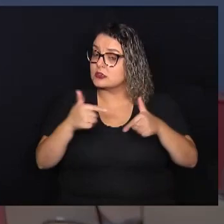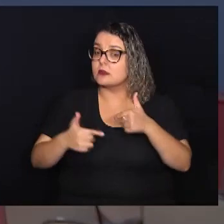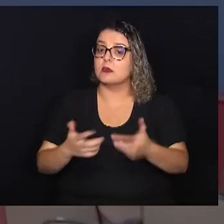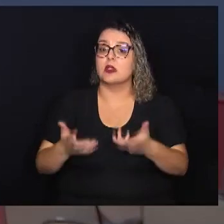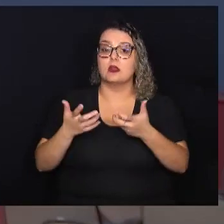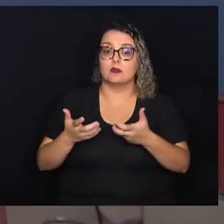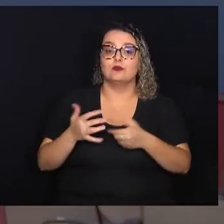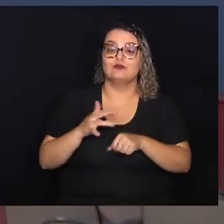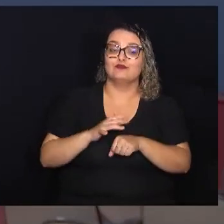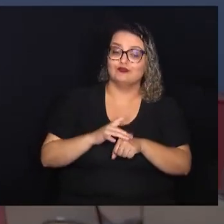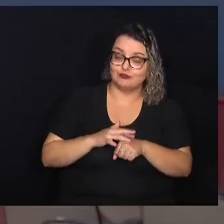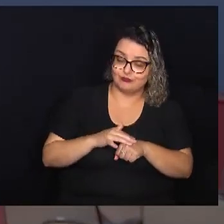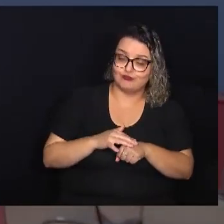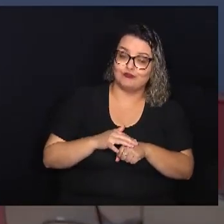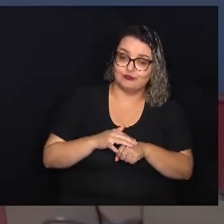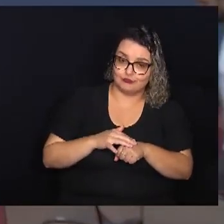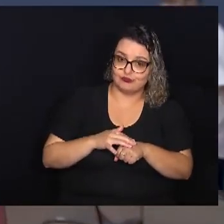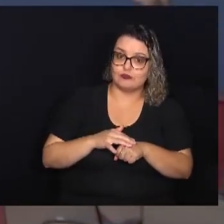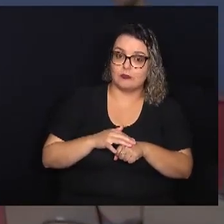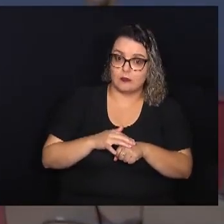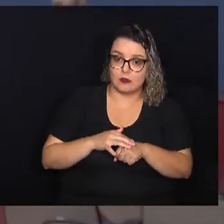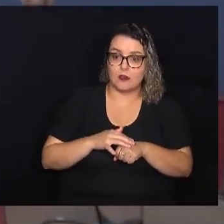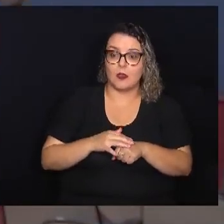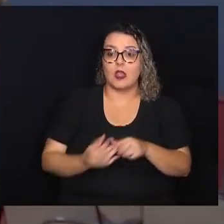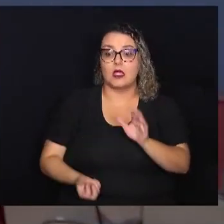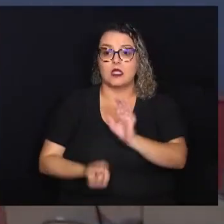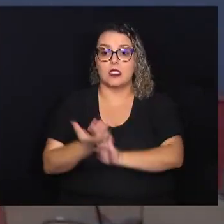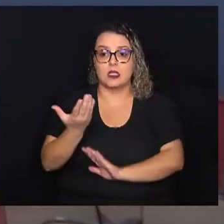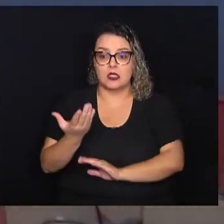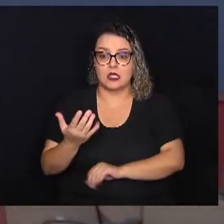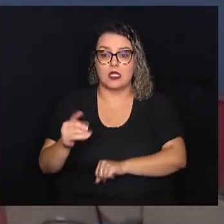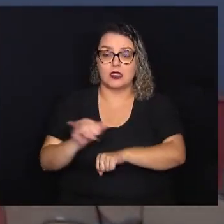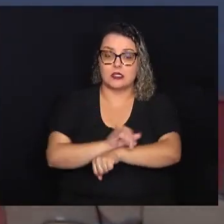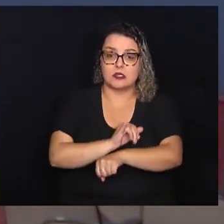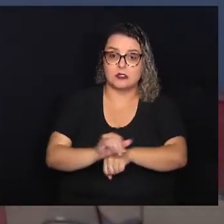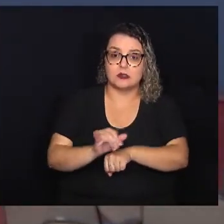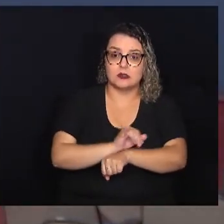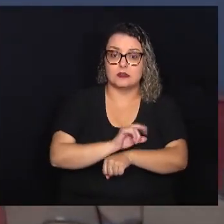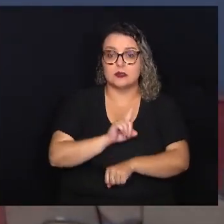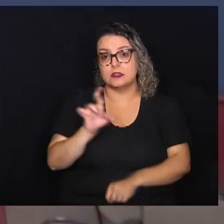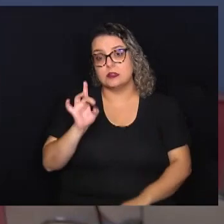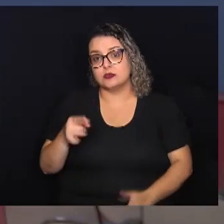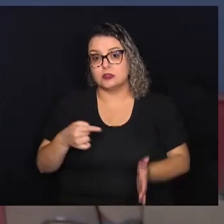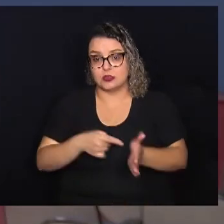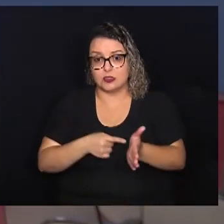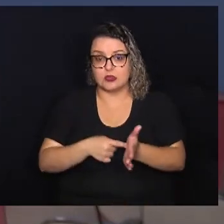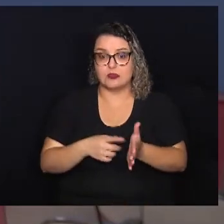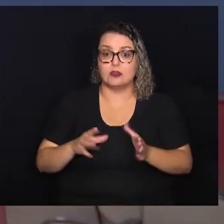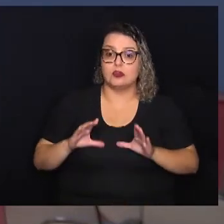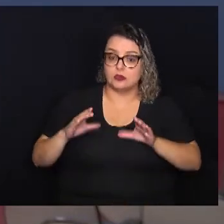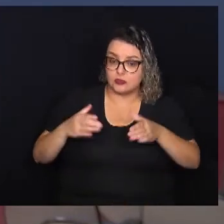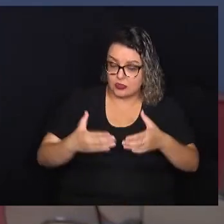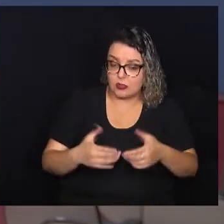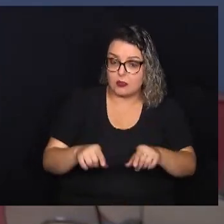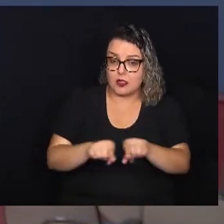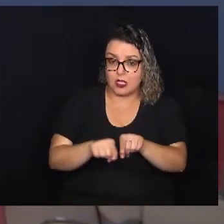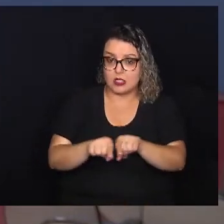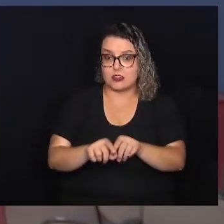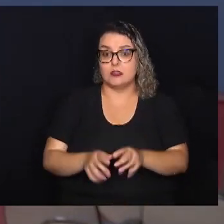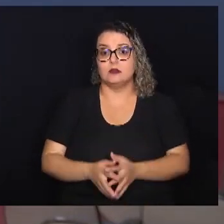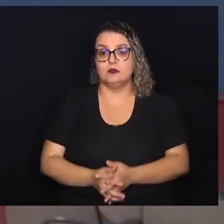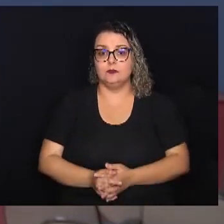adoecimento. Nós queremos criar mecanismos, não só de denúncia coletiva, mas também de